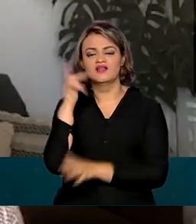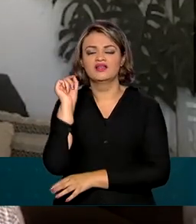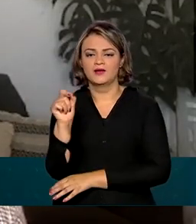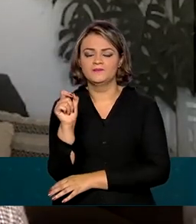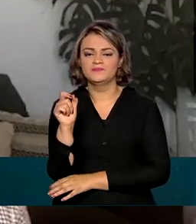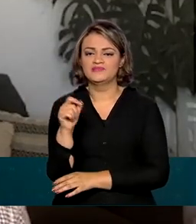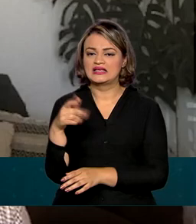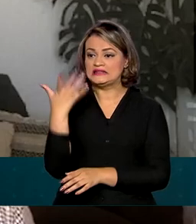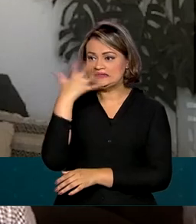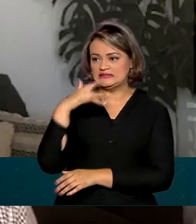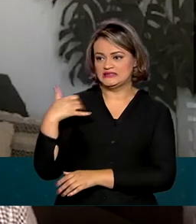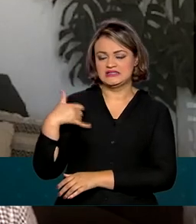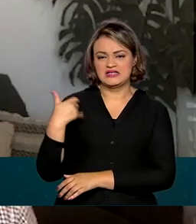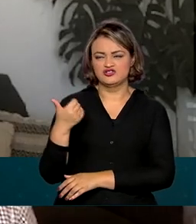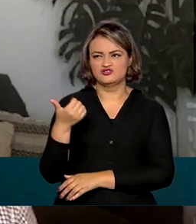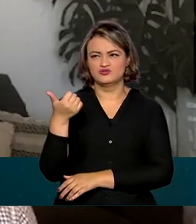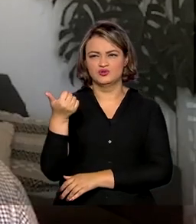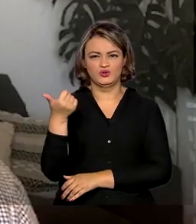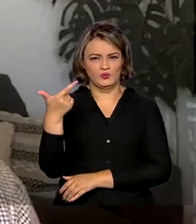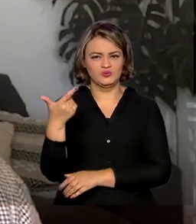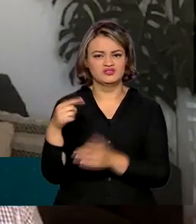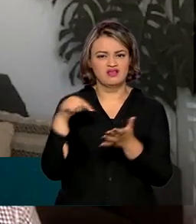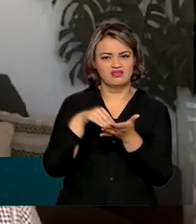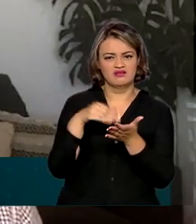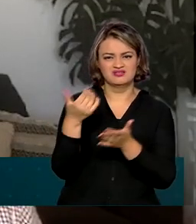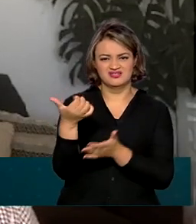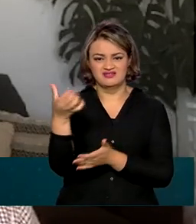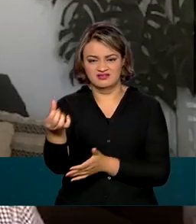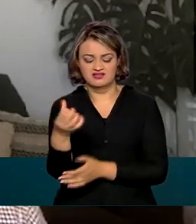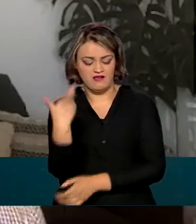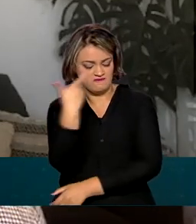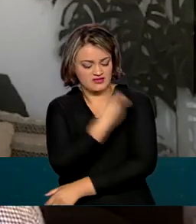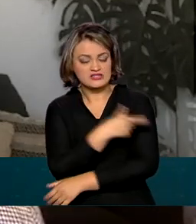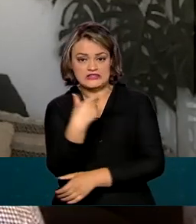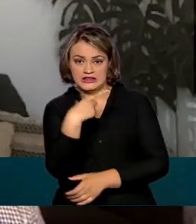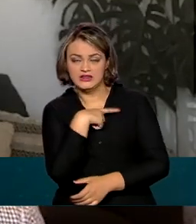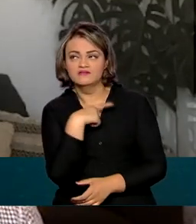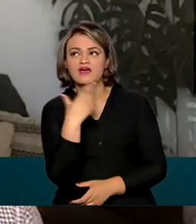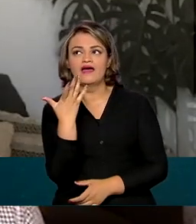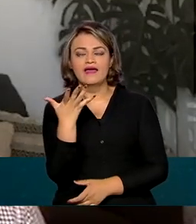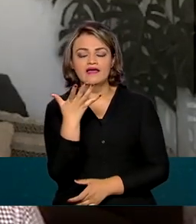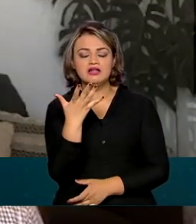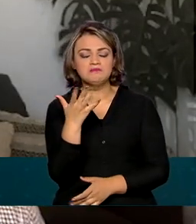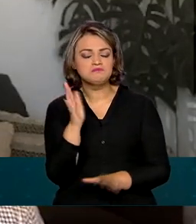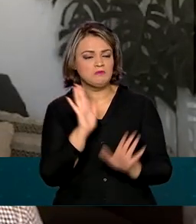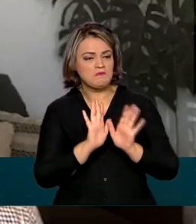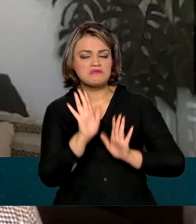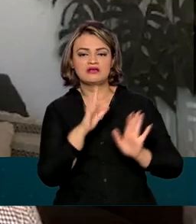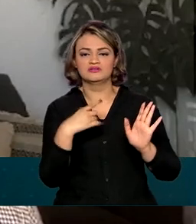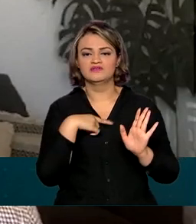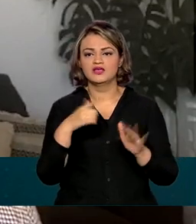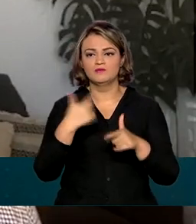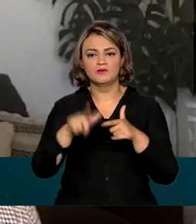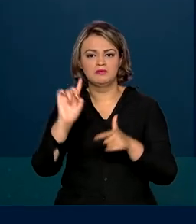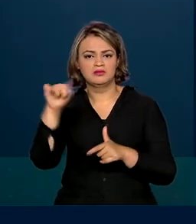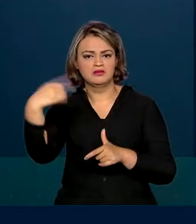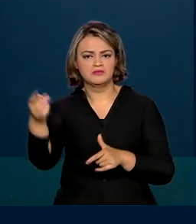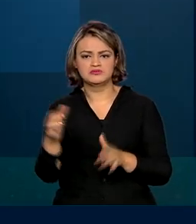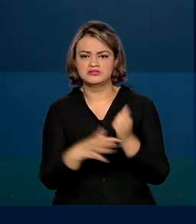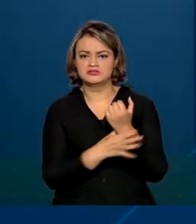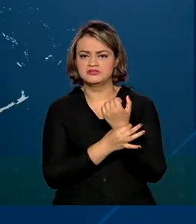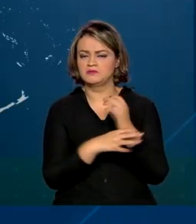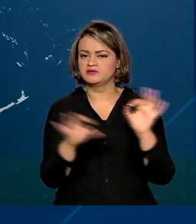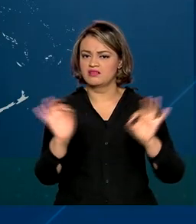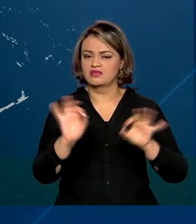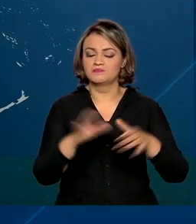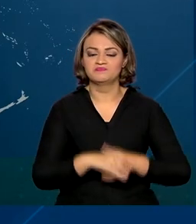nessas crianças de 12 a 16 anos o perfil de eficácia se mantém e não há qualquer problema adicional de segurança. A